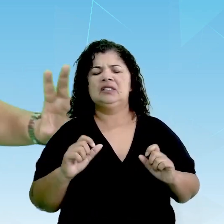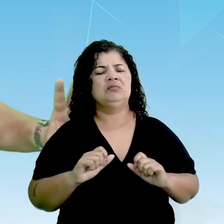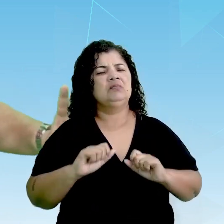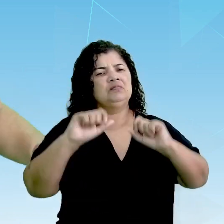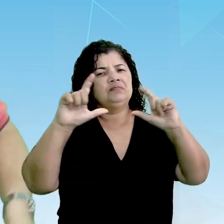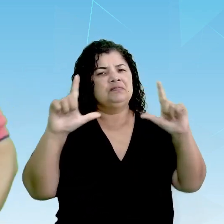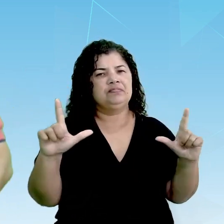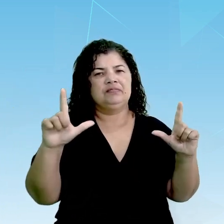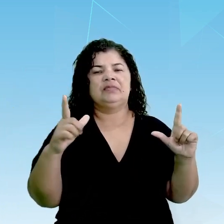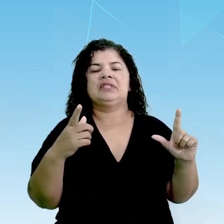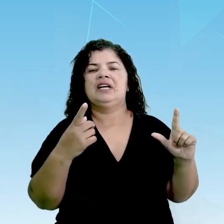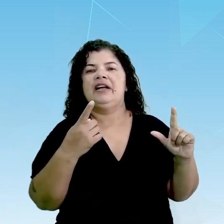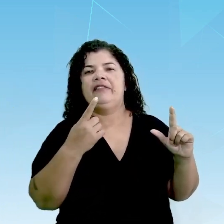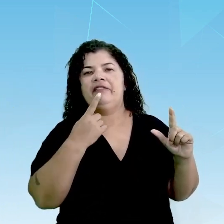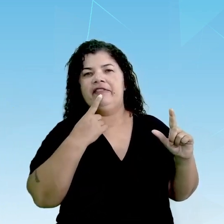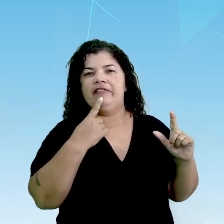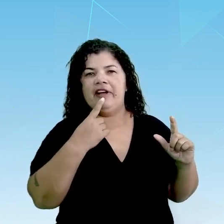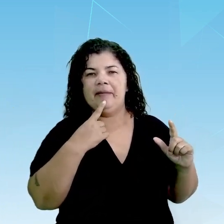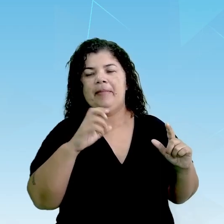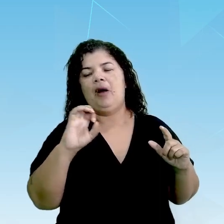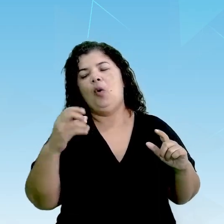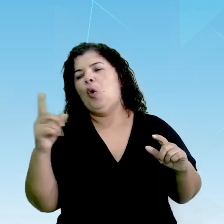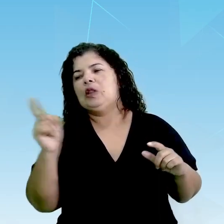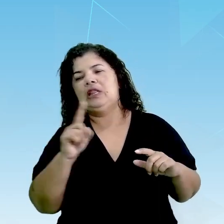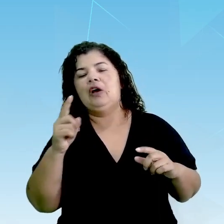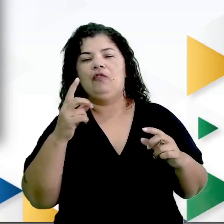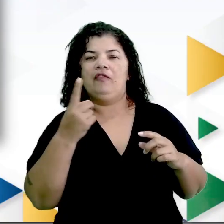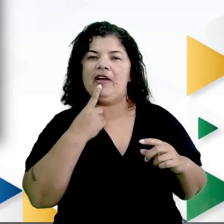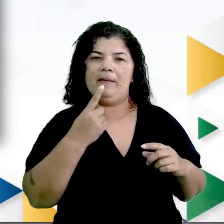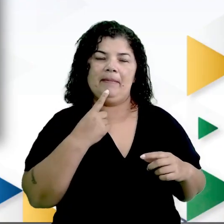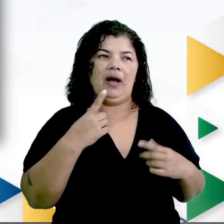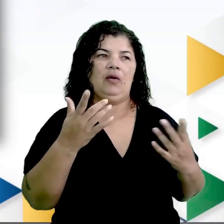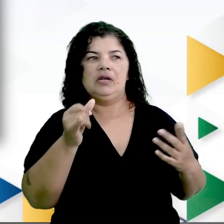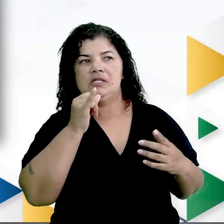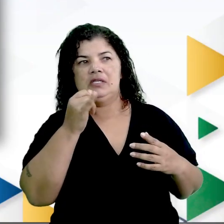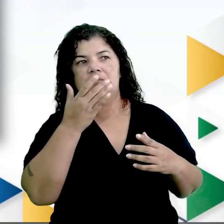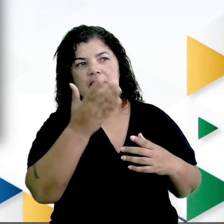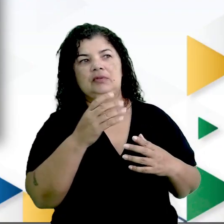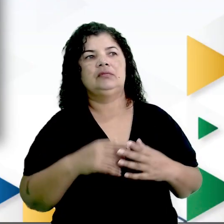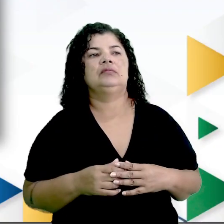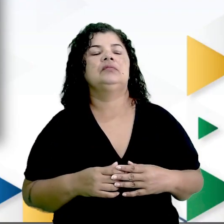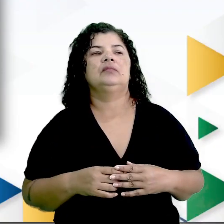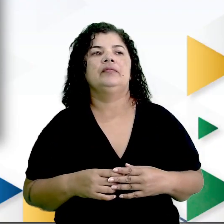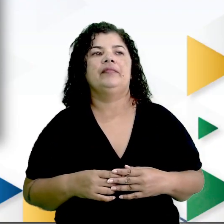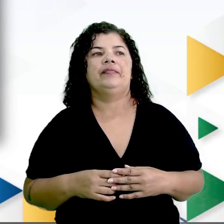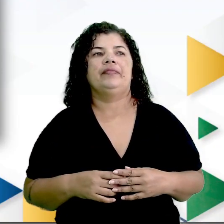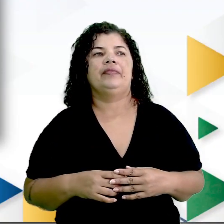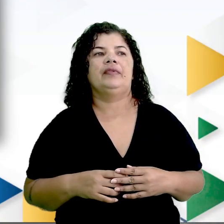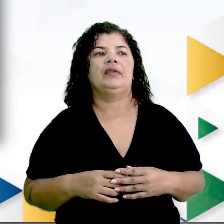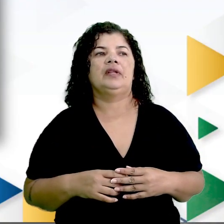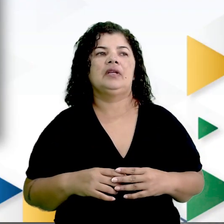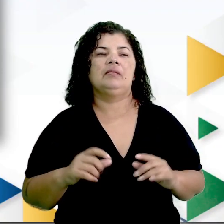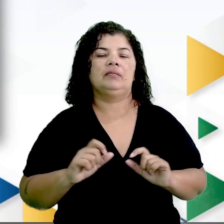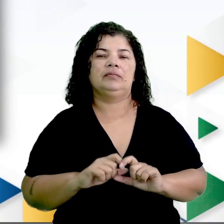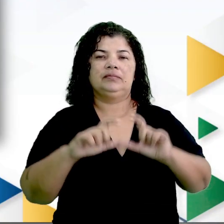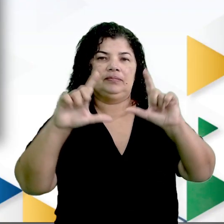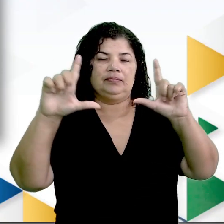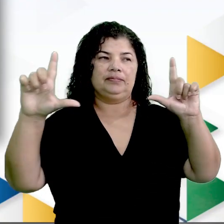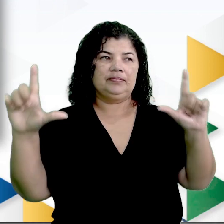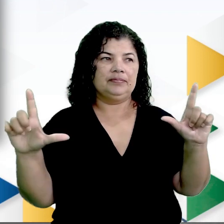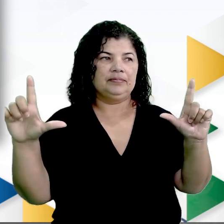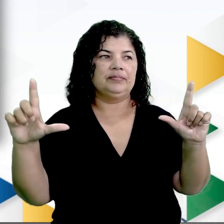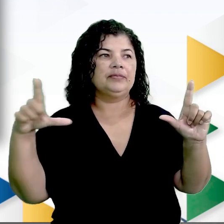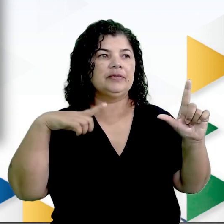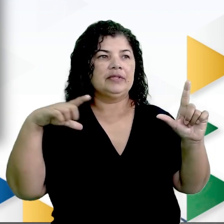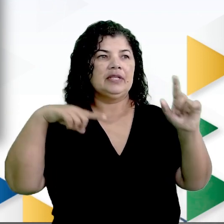elemento verbal, quanto no elemento não verbal. Olhem para a tela. Aqui nós temos, vejam só, aqui nós temos o que?